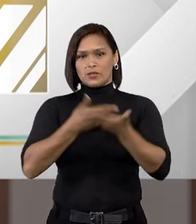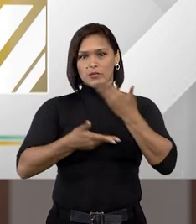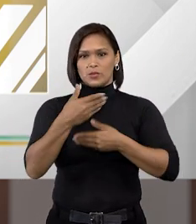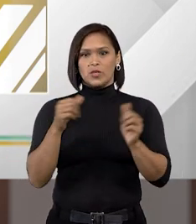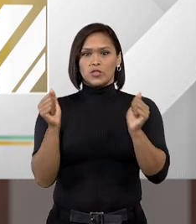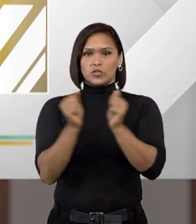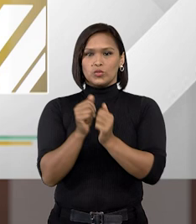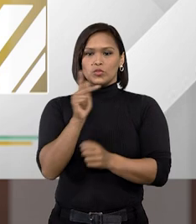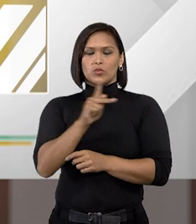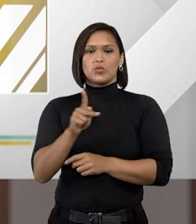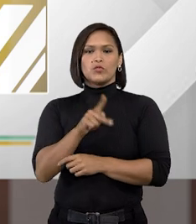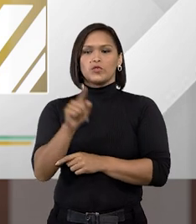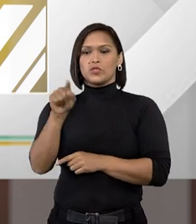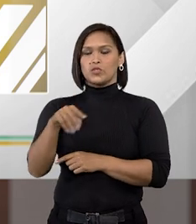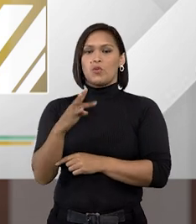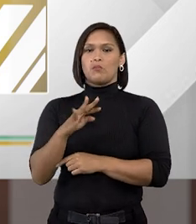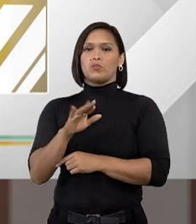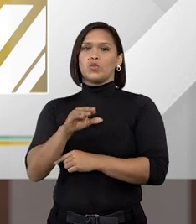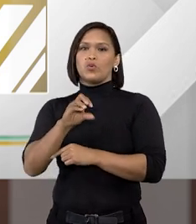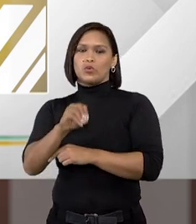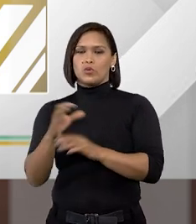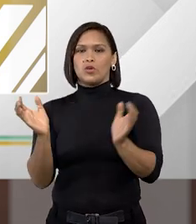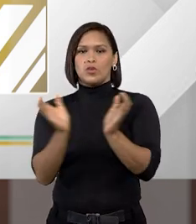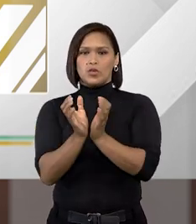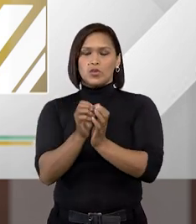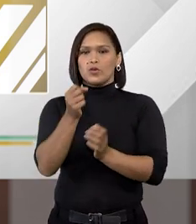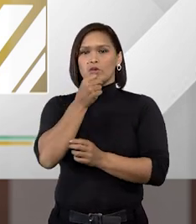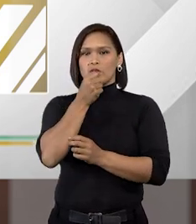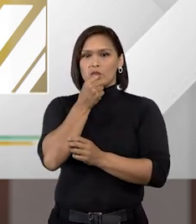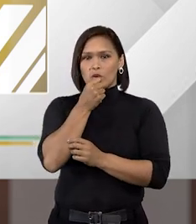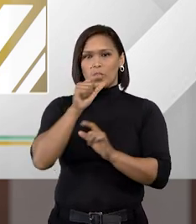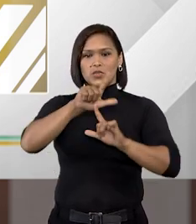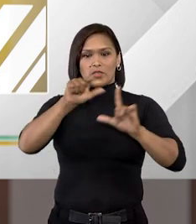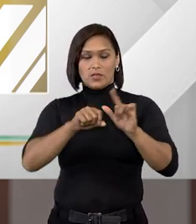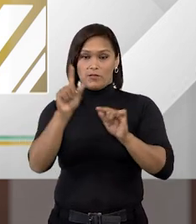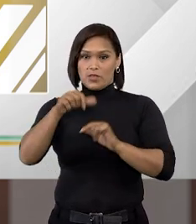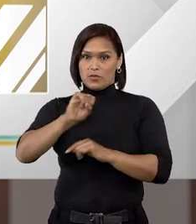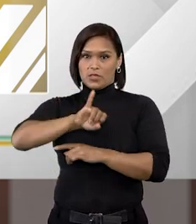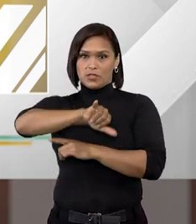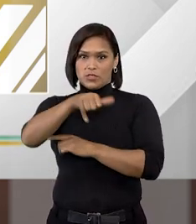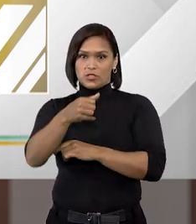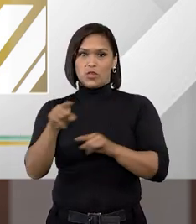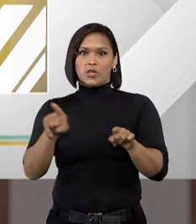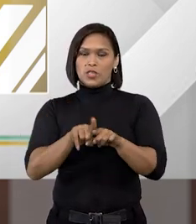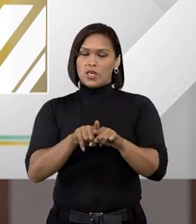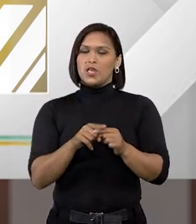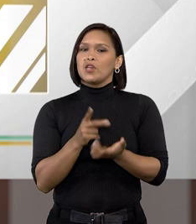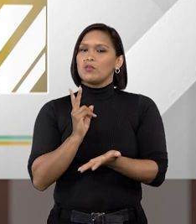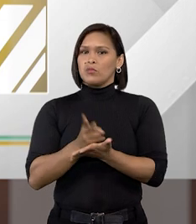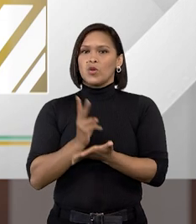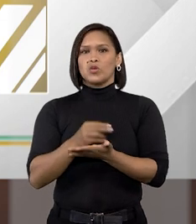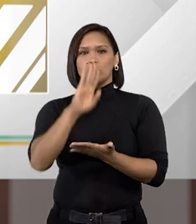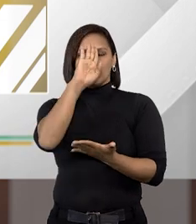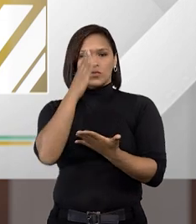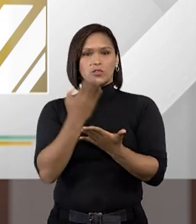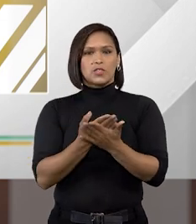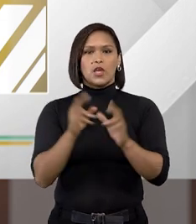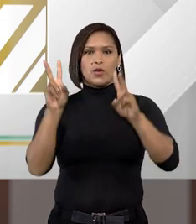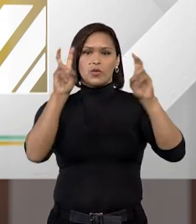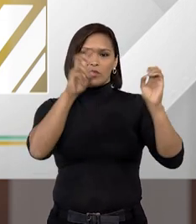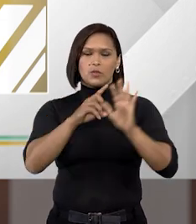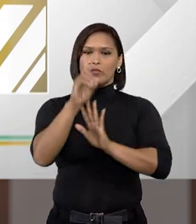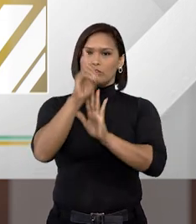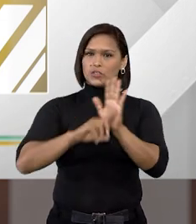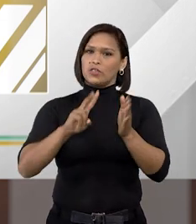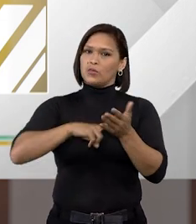aqui juntamente com o professor Bruno Salles a equipe aí do TV do STJ e contem sempre comigo aqui quando o assunto for